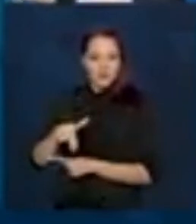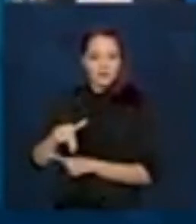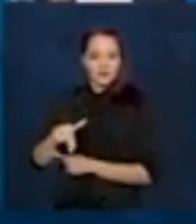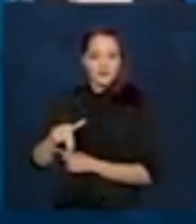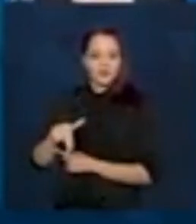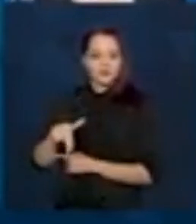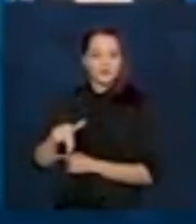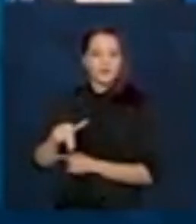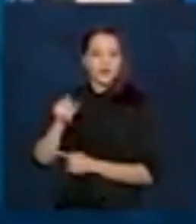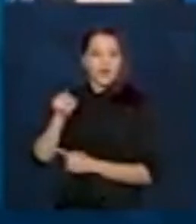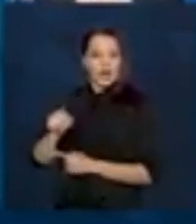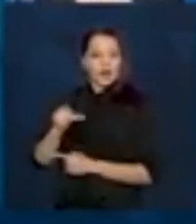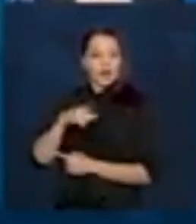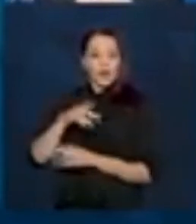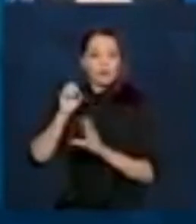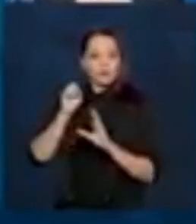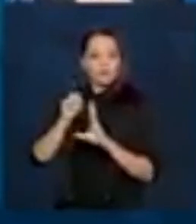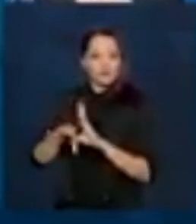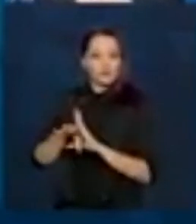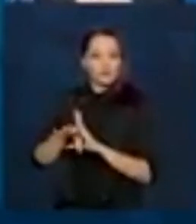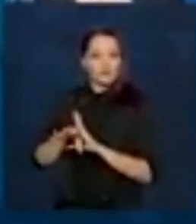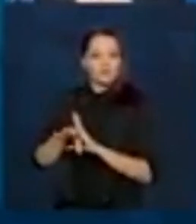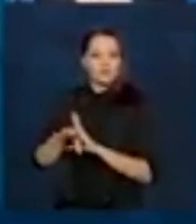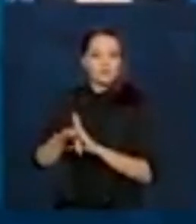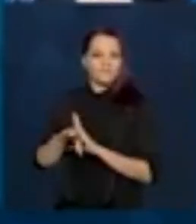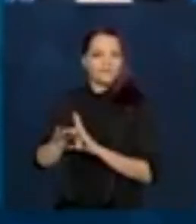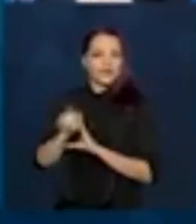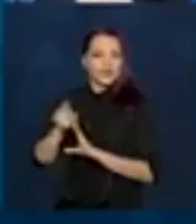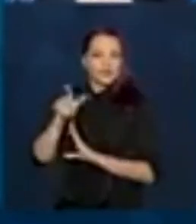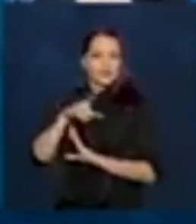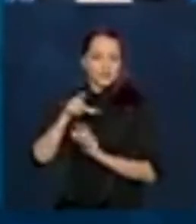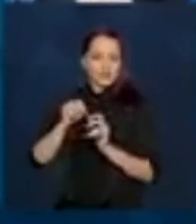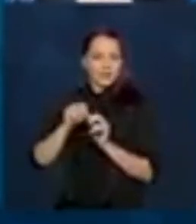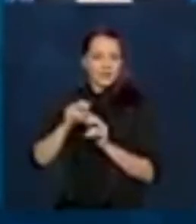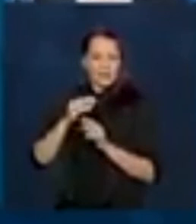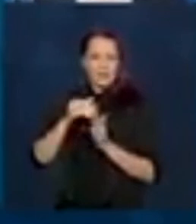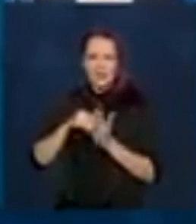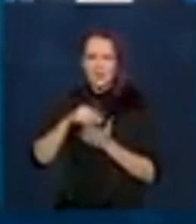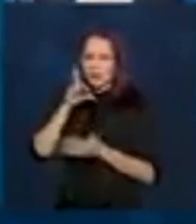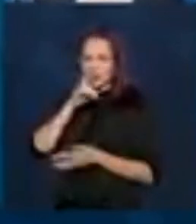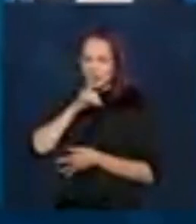e aí é um crédito em poupança, a gente faz até em um domingo, é, Paulo?